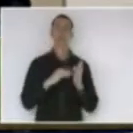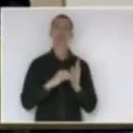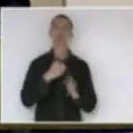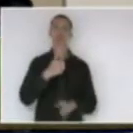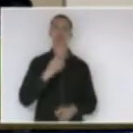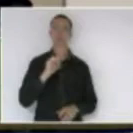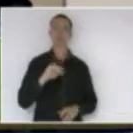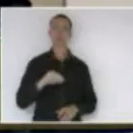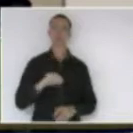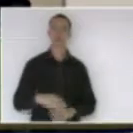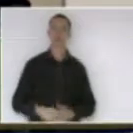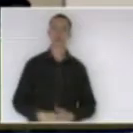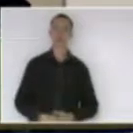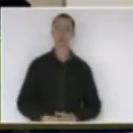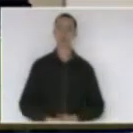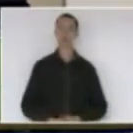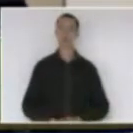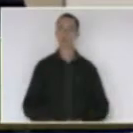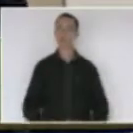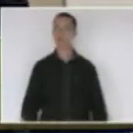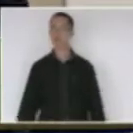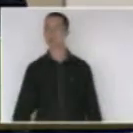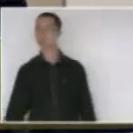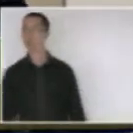até 10 minutos muito